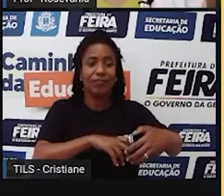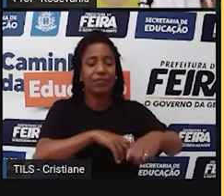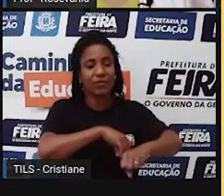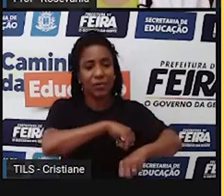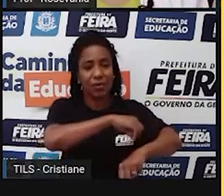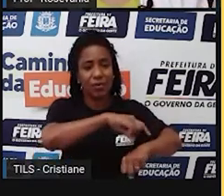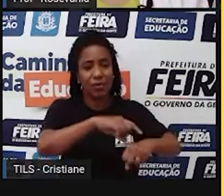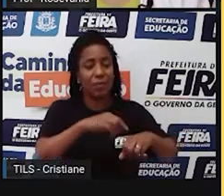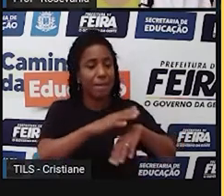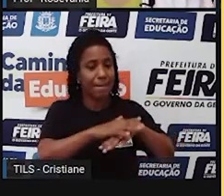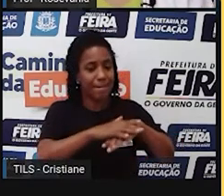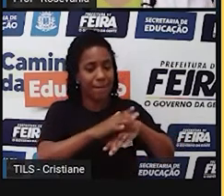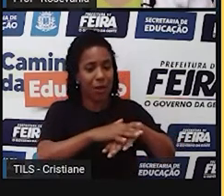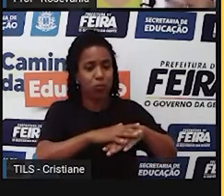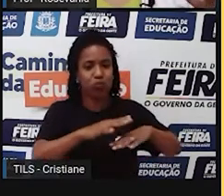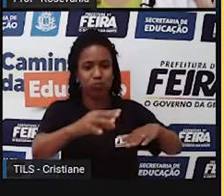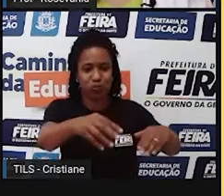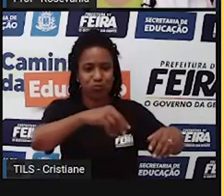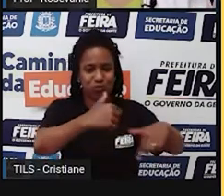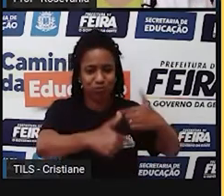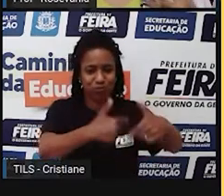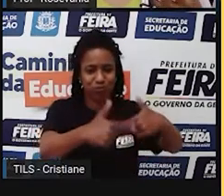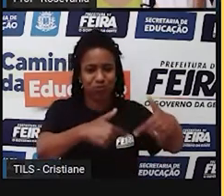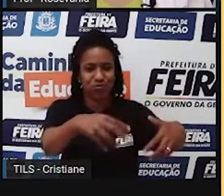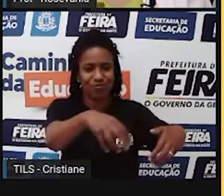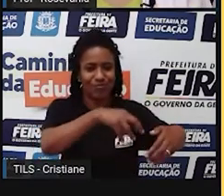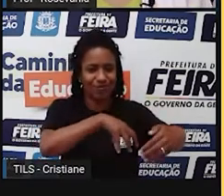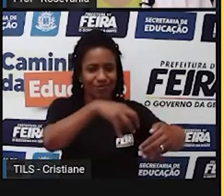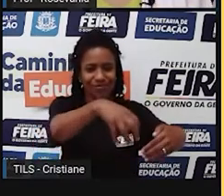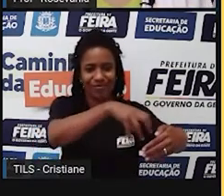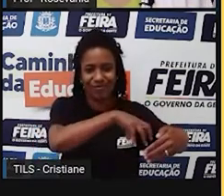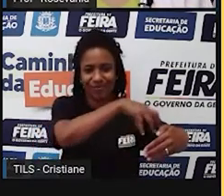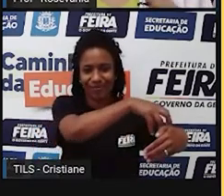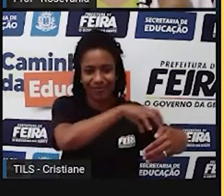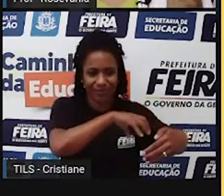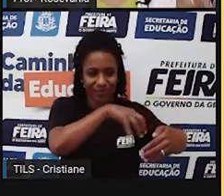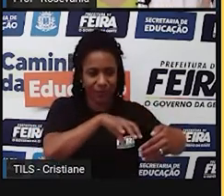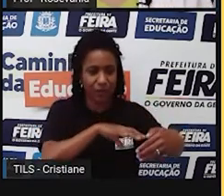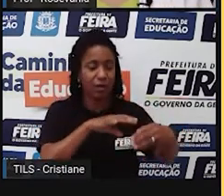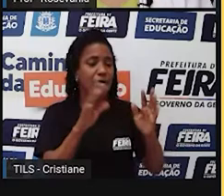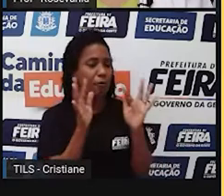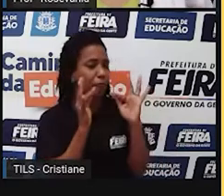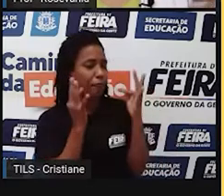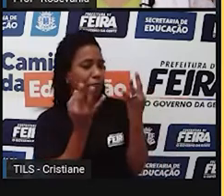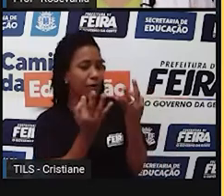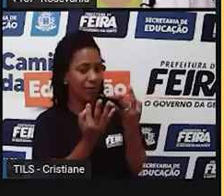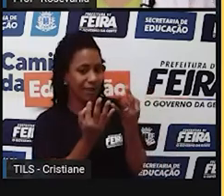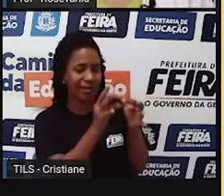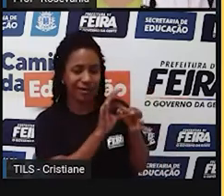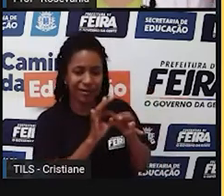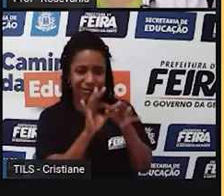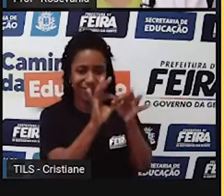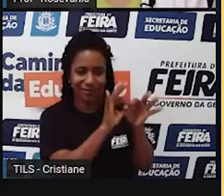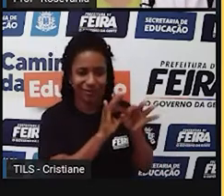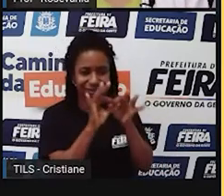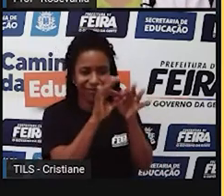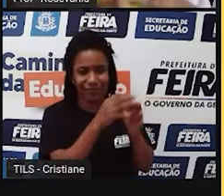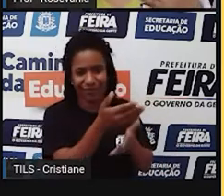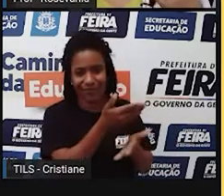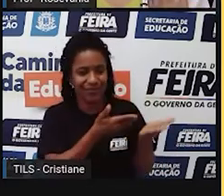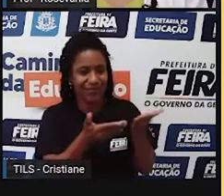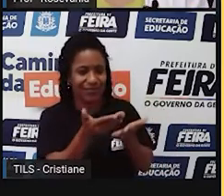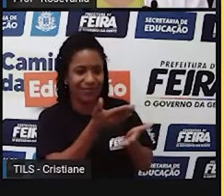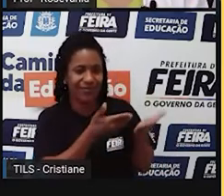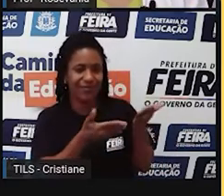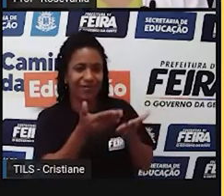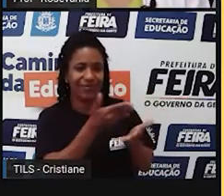várias mãos. Então, a gente tem uma relação de trabalho mais familiar, uma relação de trabalho, né? Que envolve, digamos